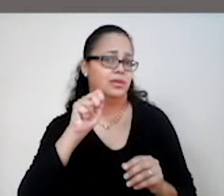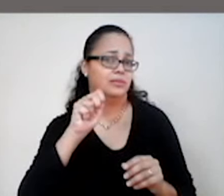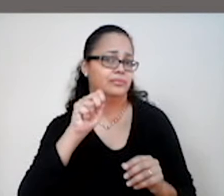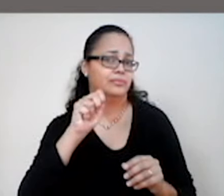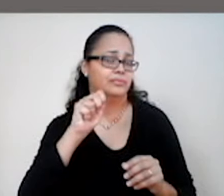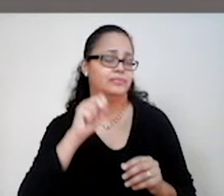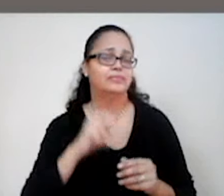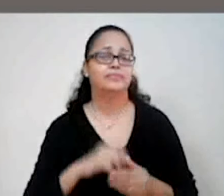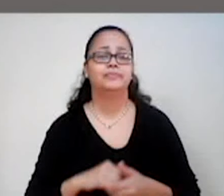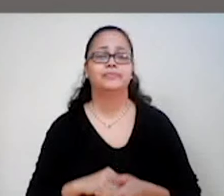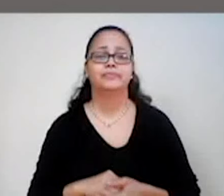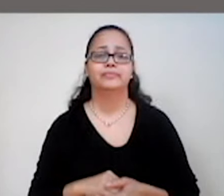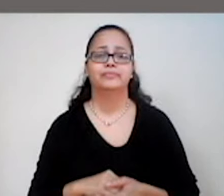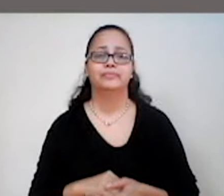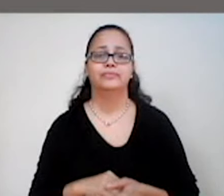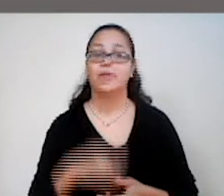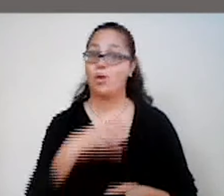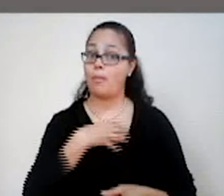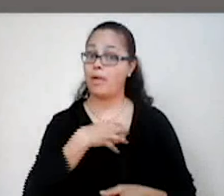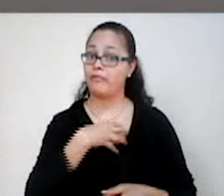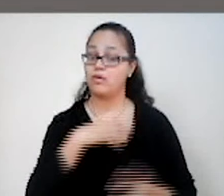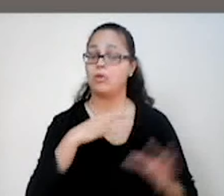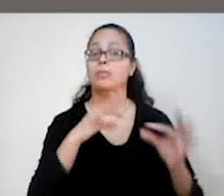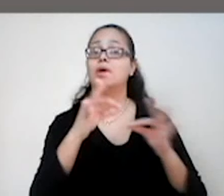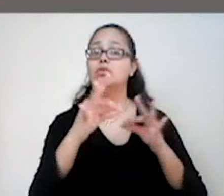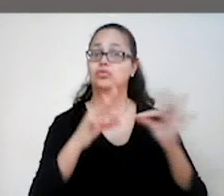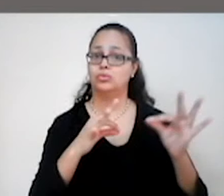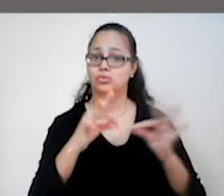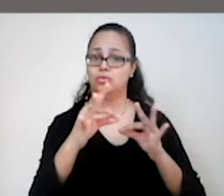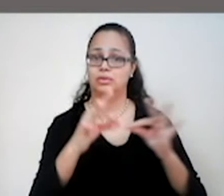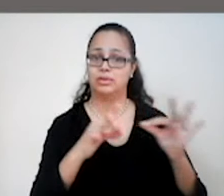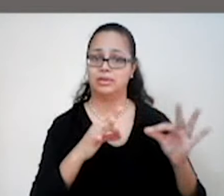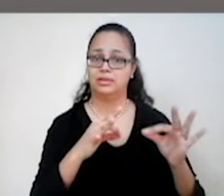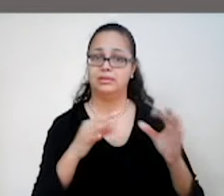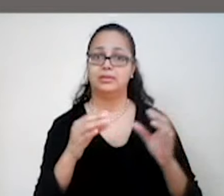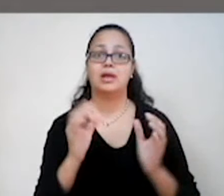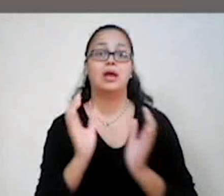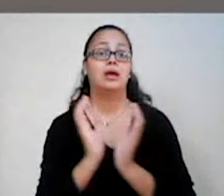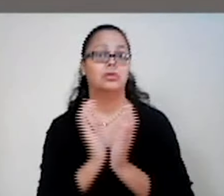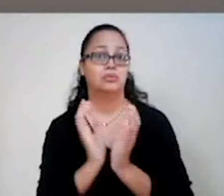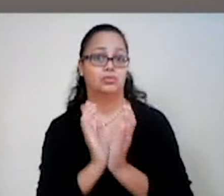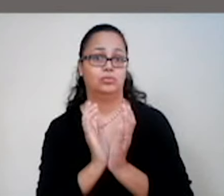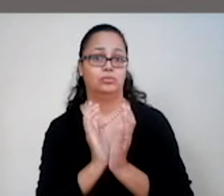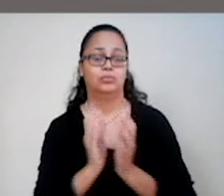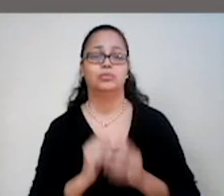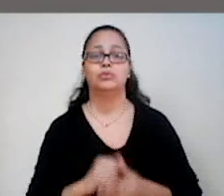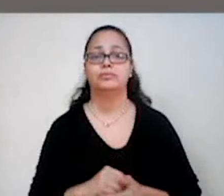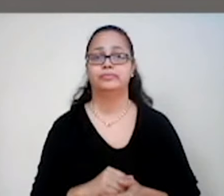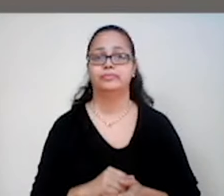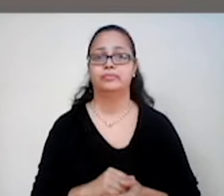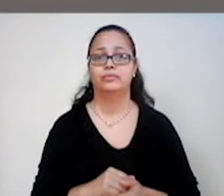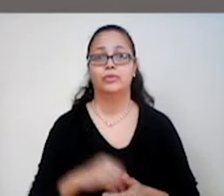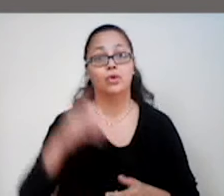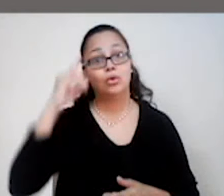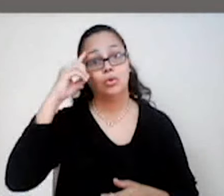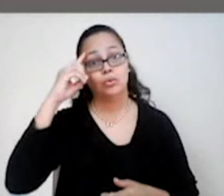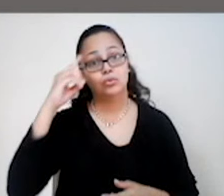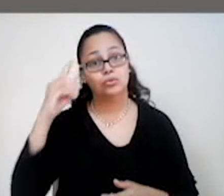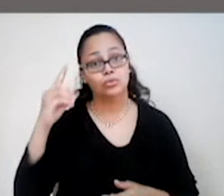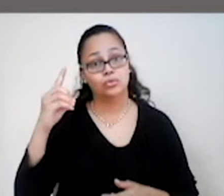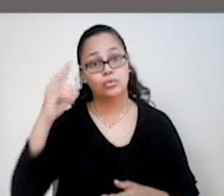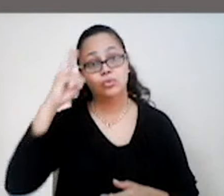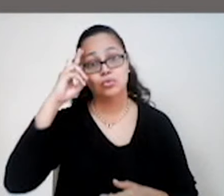uma forma de organizar essa corporação. Os donos